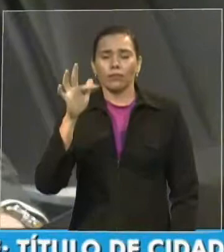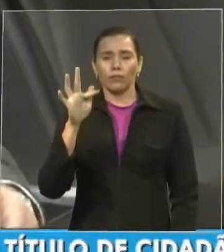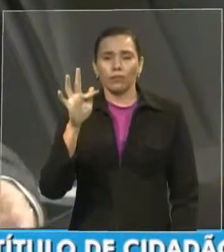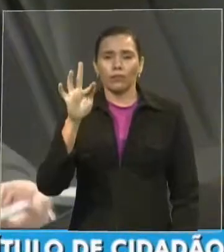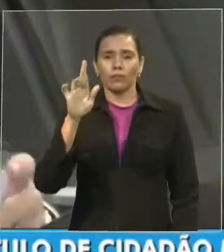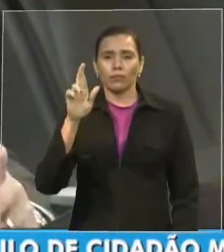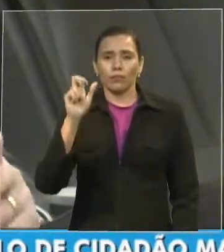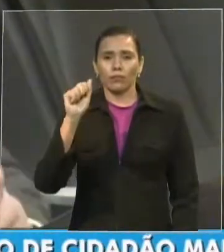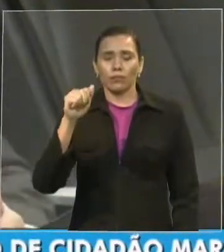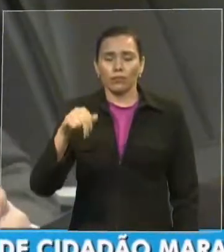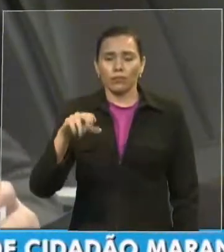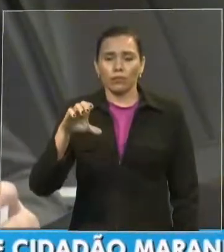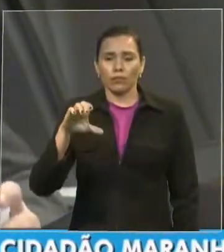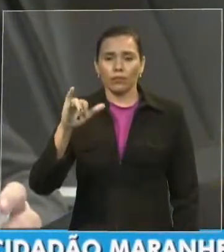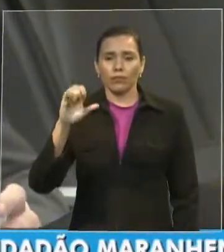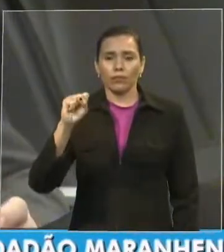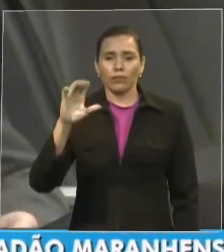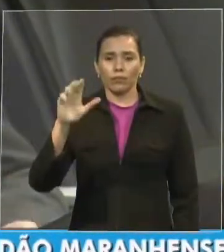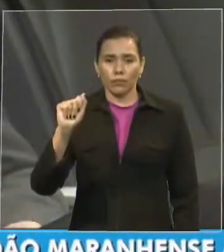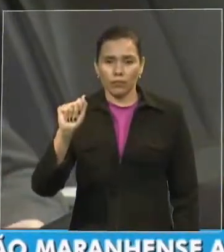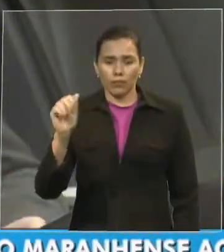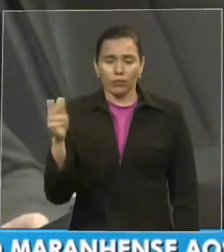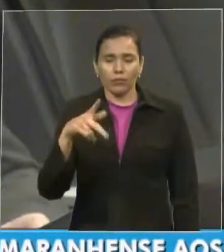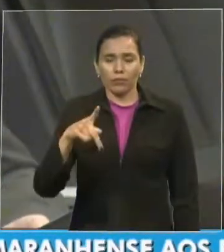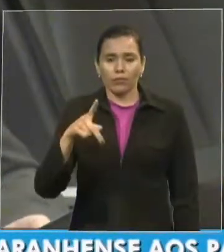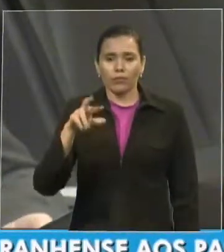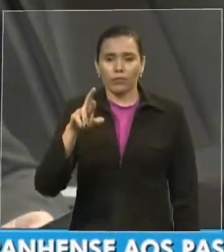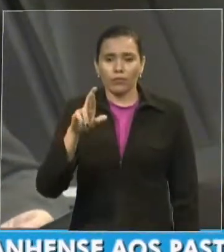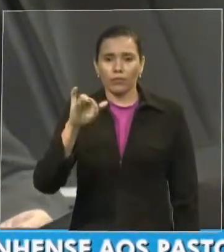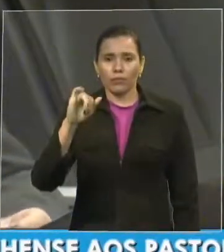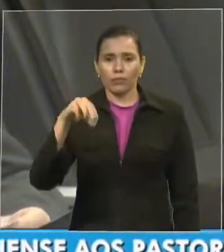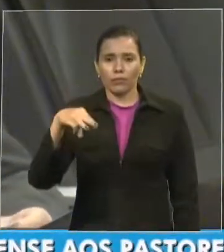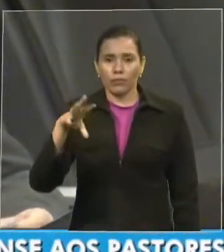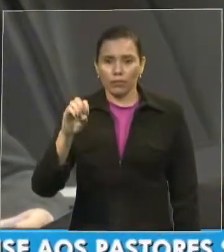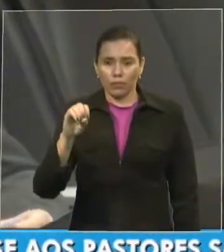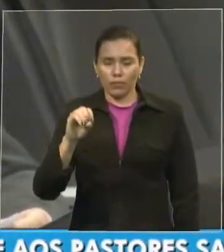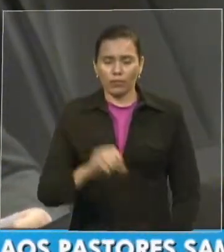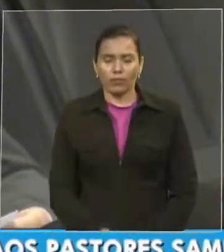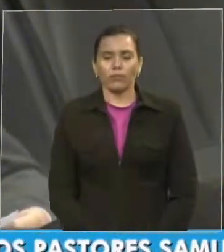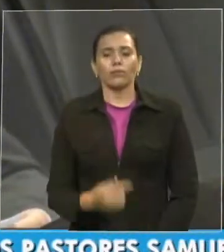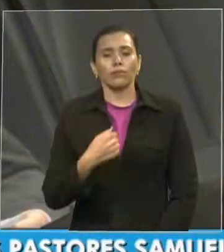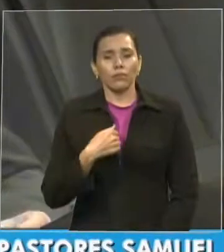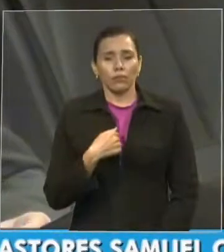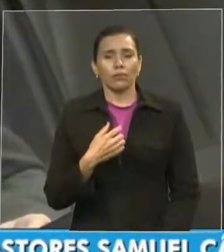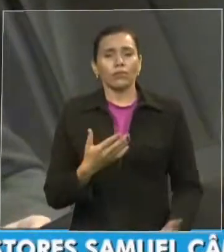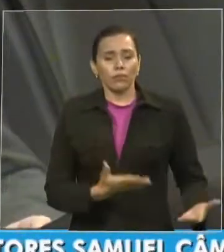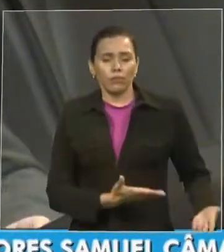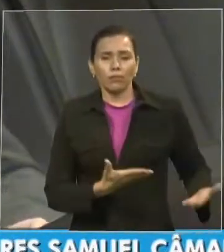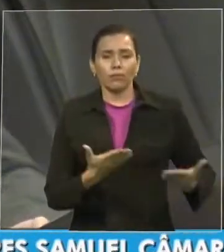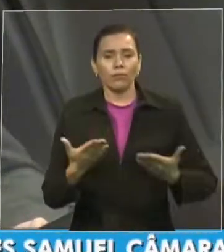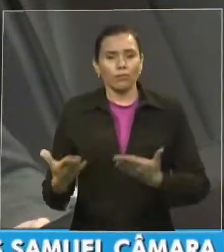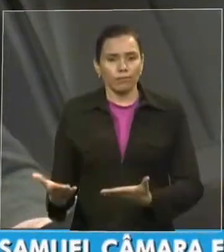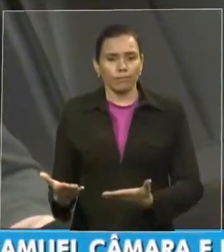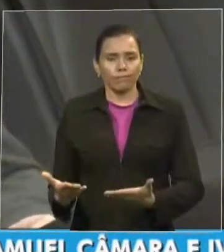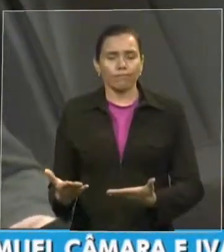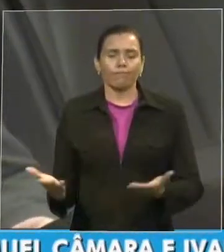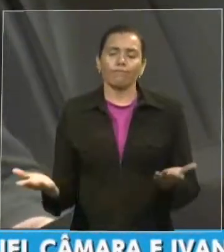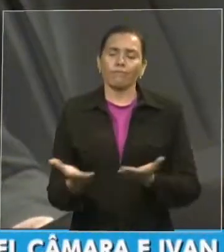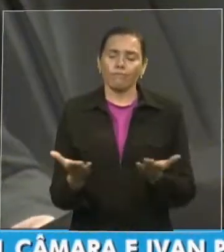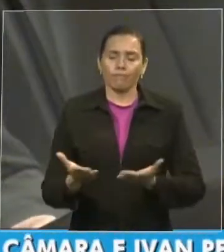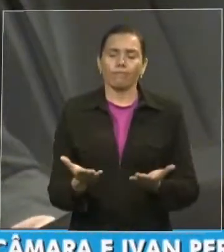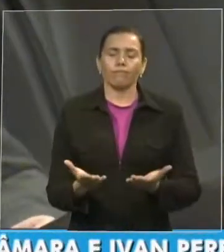Neste momento, convido para compor a mesa o